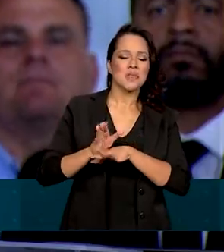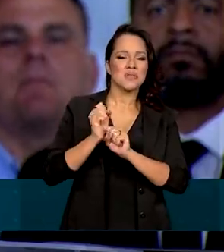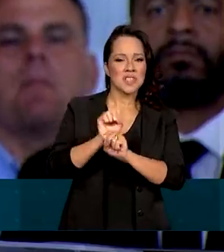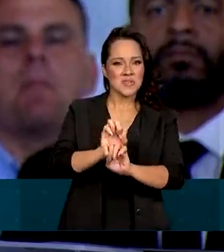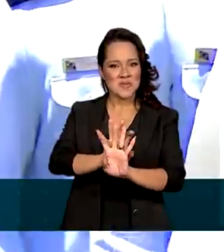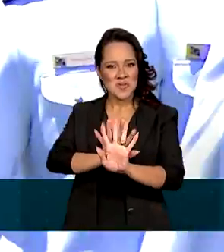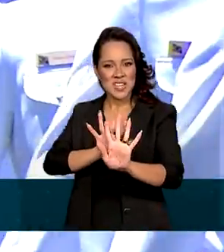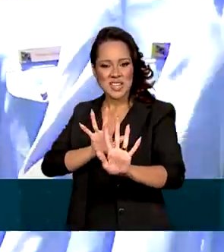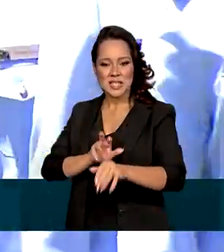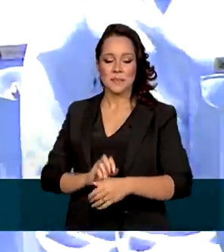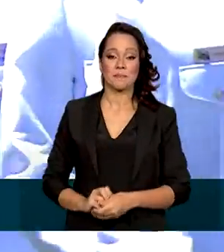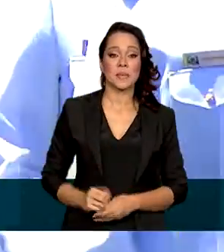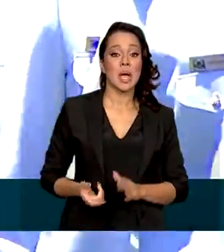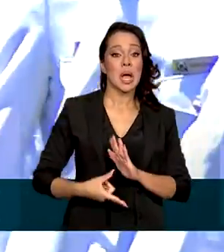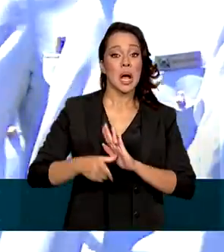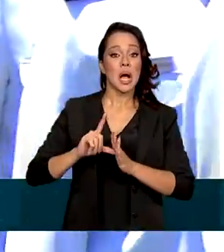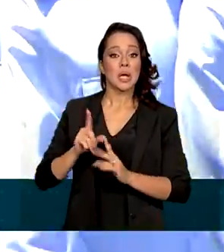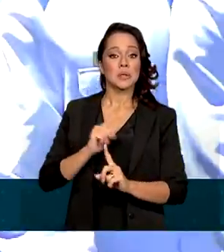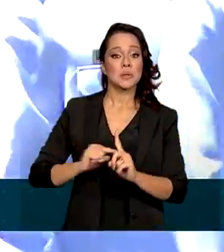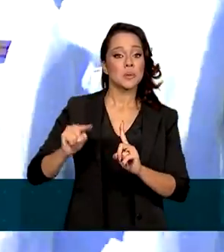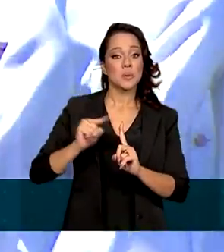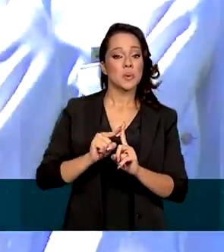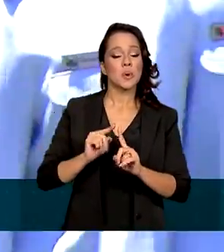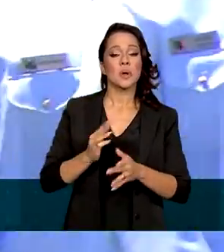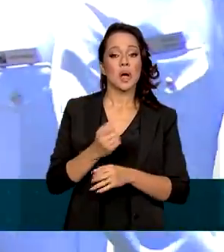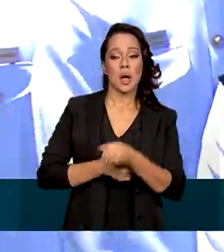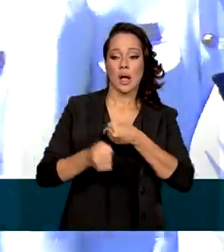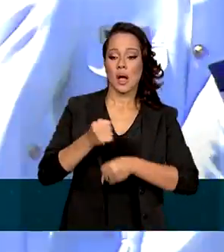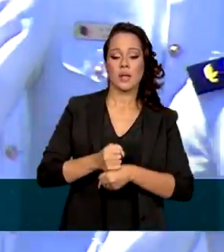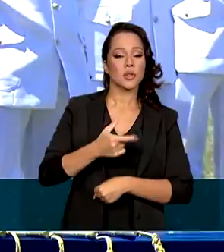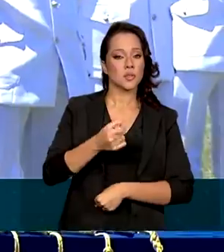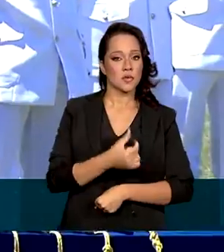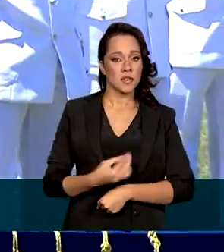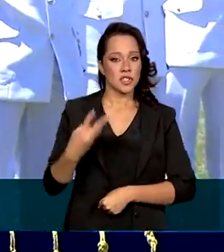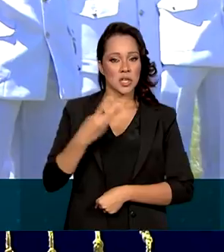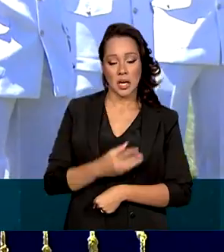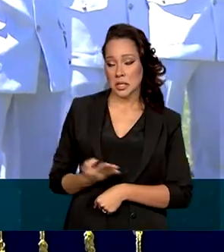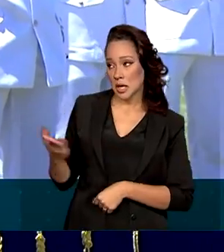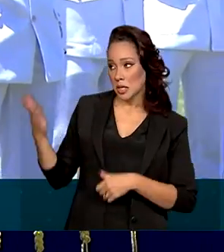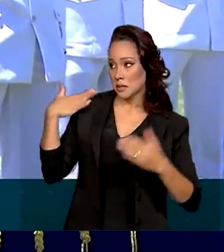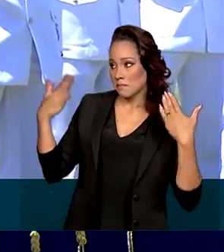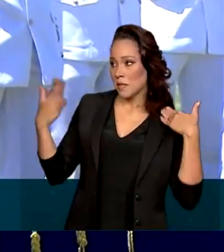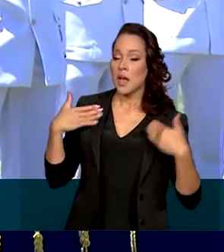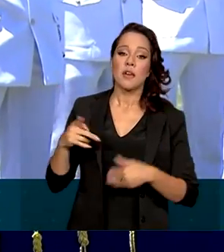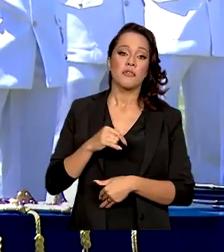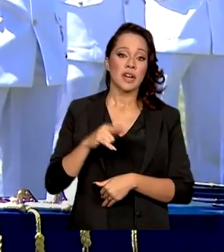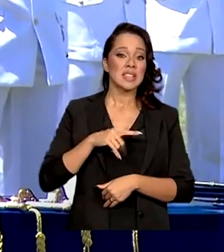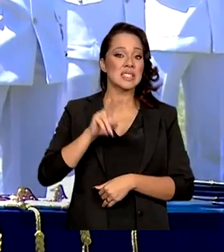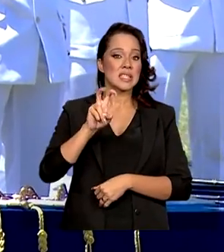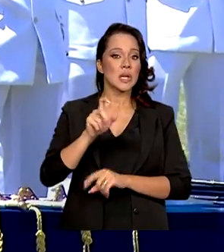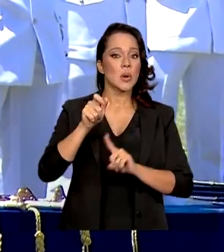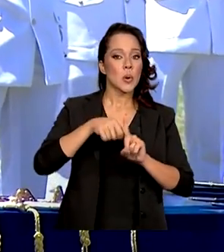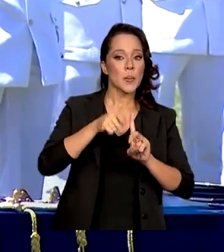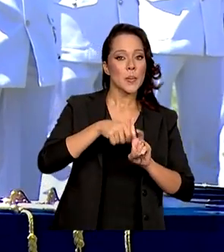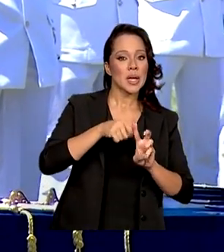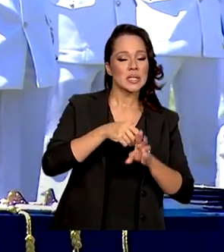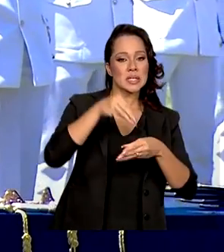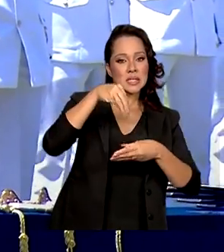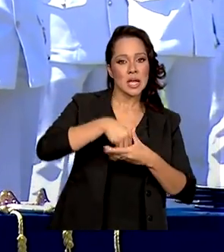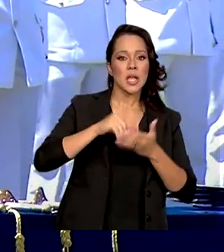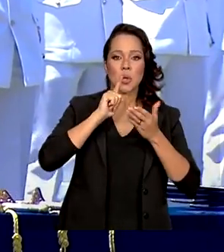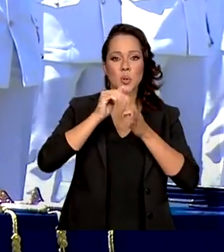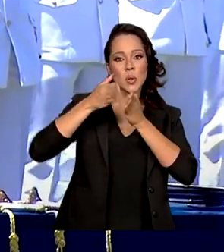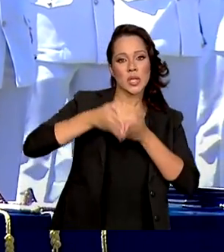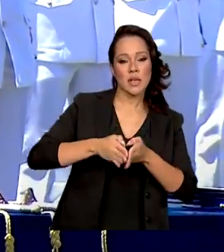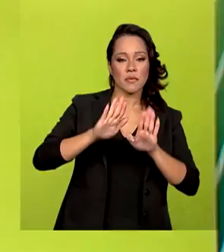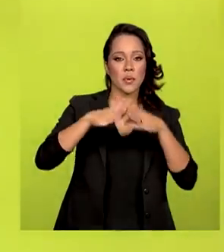fileiras. Antes das missões oficiais, em 2023, os guardas marinha vão passar cinco meses a bordo do navio